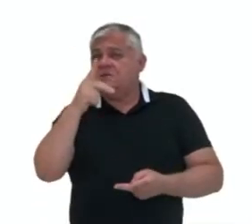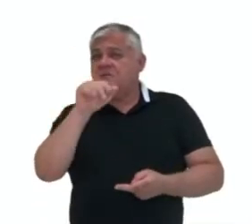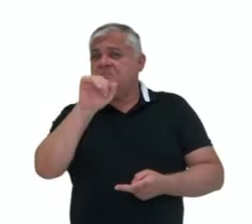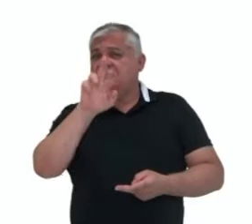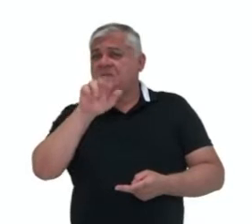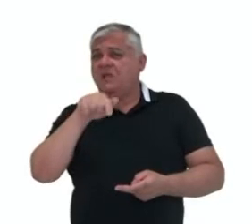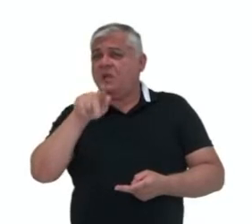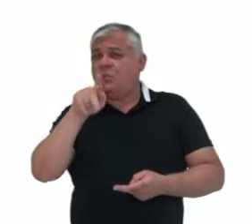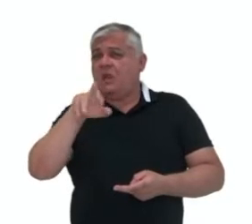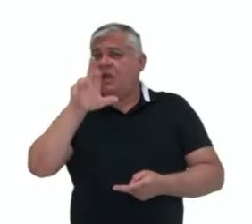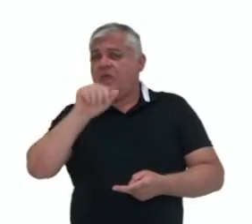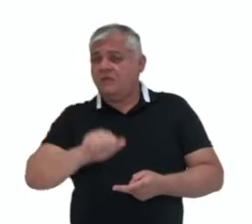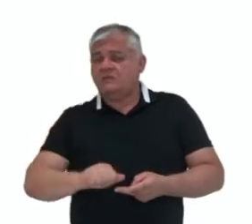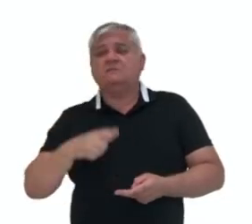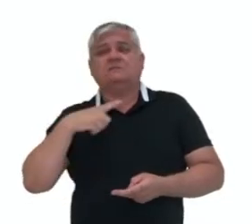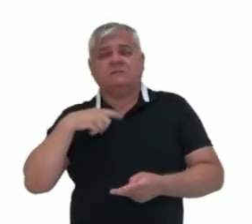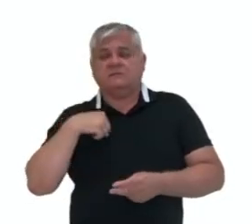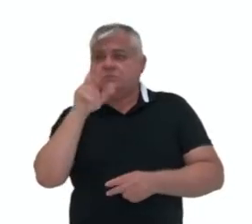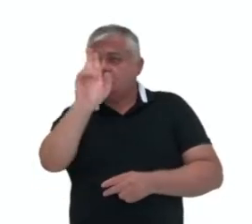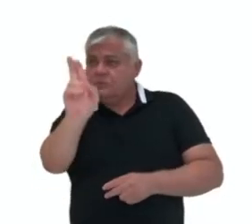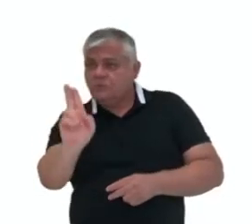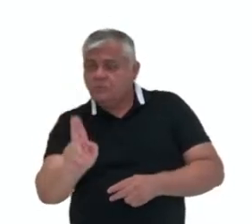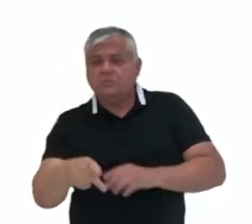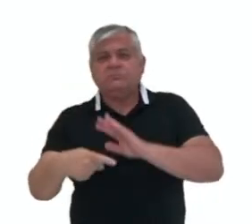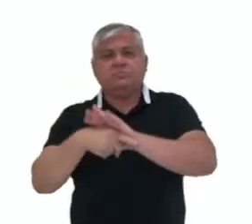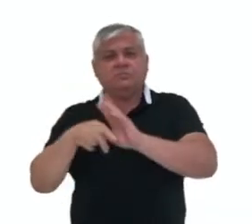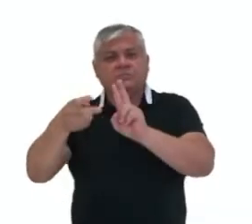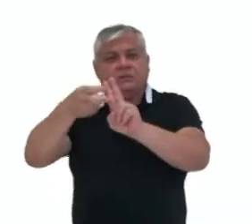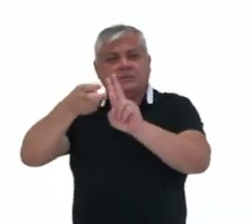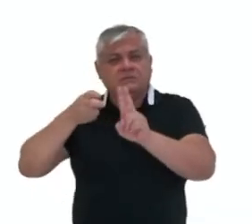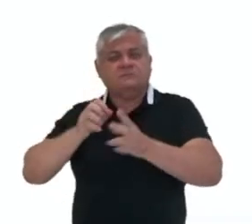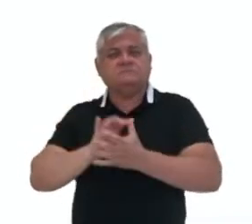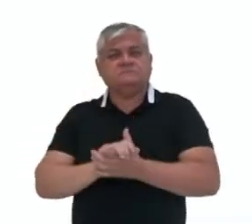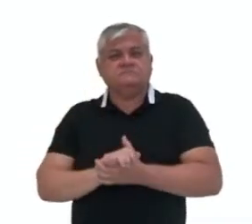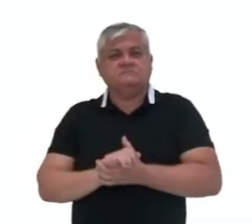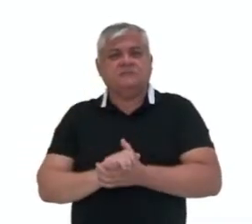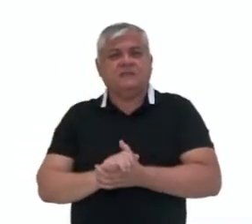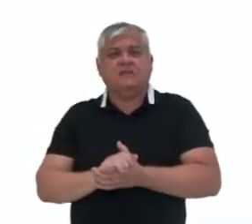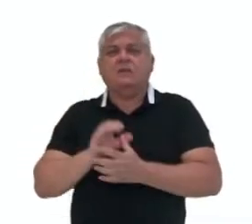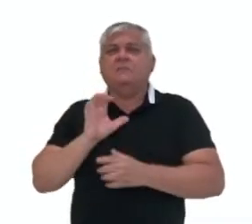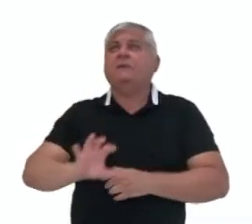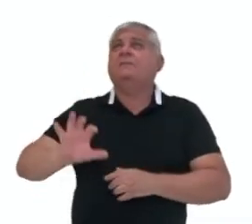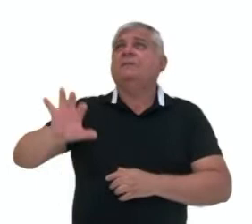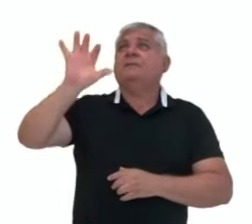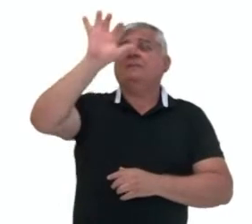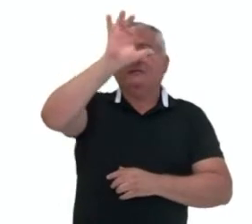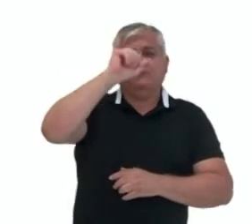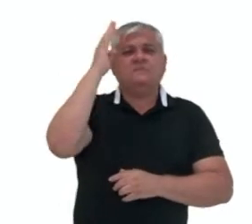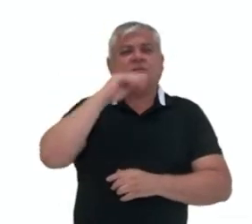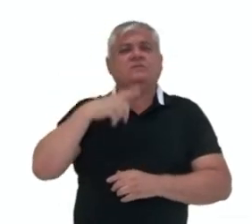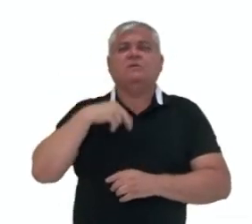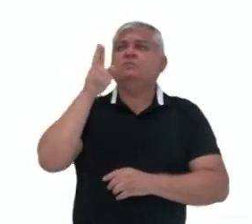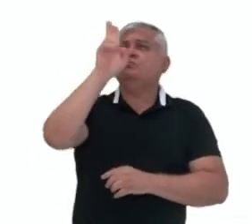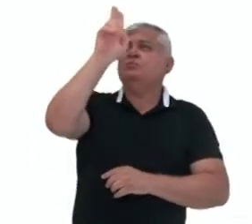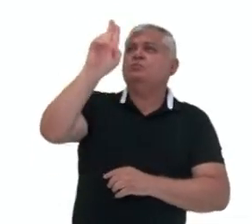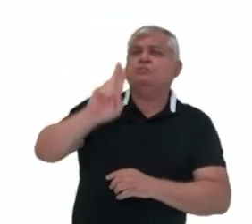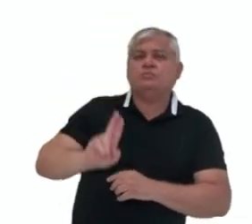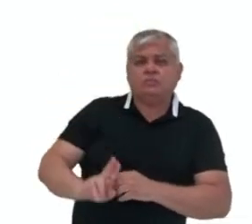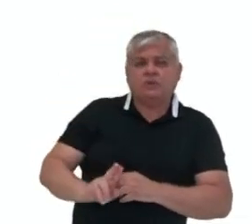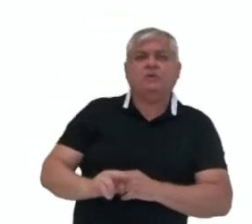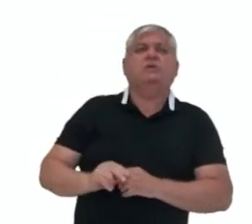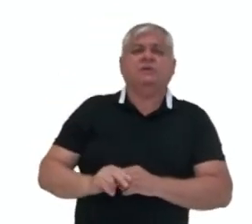Grande parte dos animais, vegetais e lugares do Brasil têm nomes indígenas de origem tupim. Aqui vocês têm uma